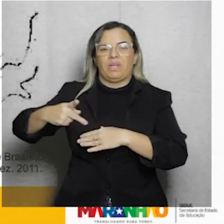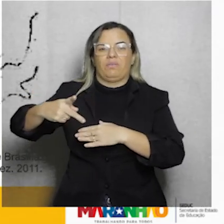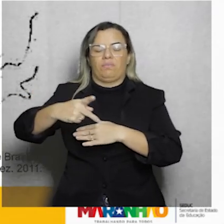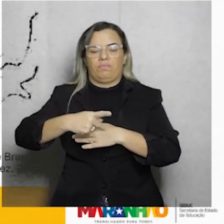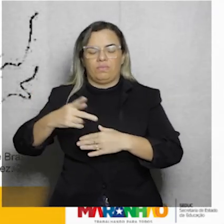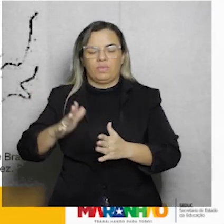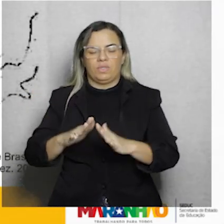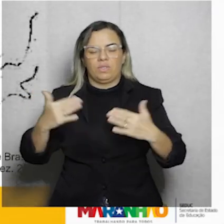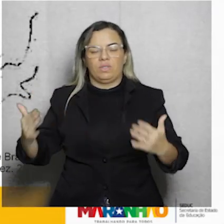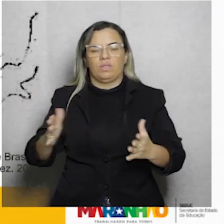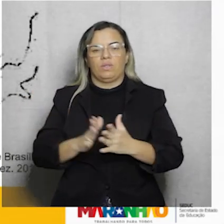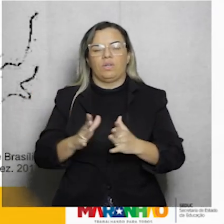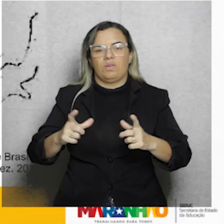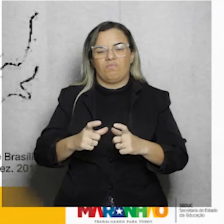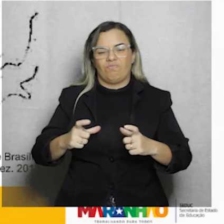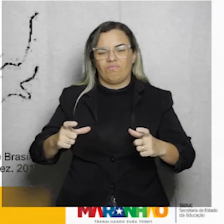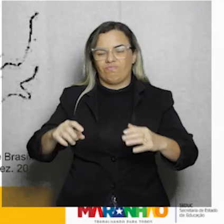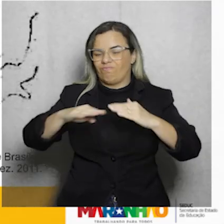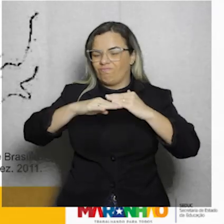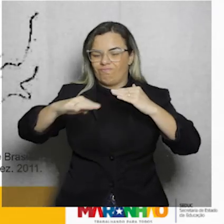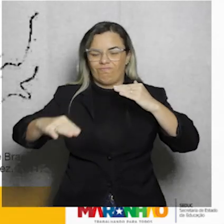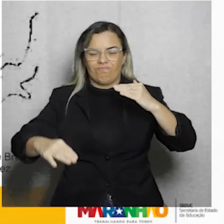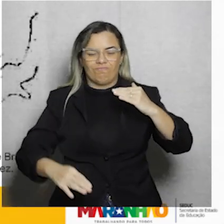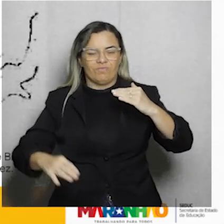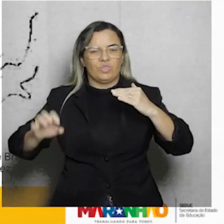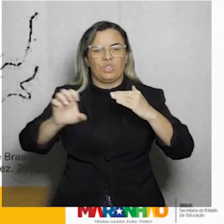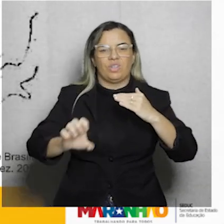por uma ampla desigualdade regional.